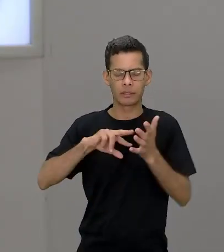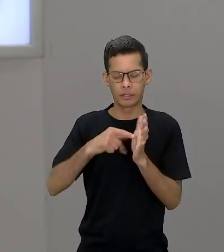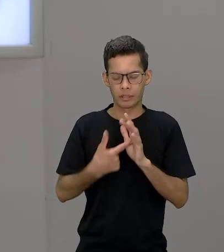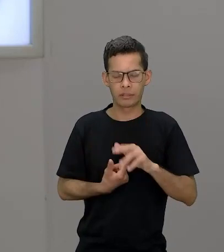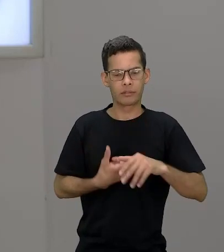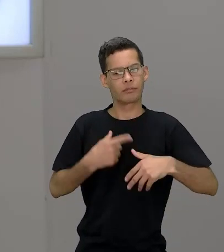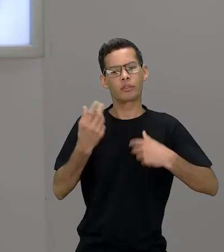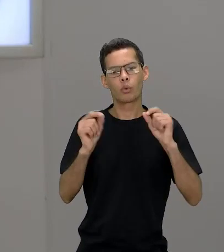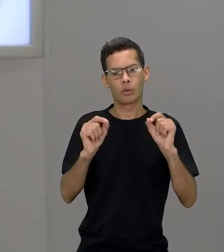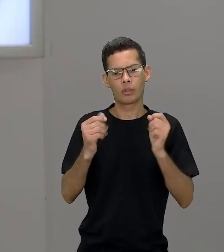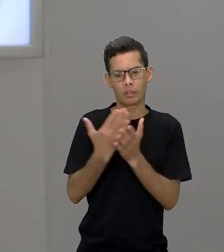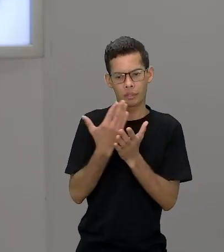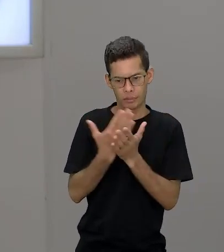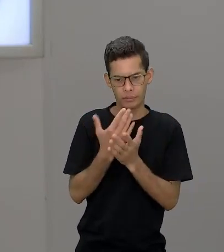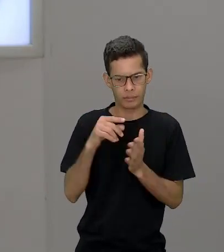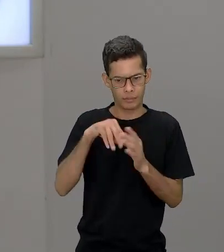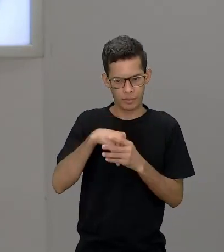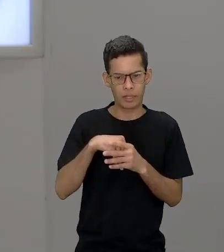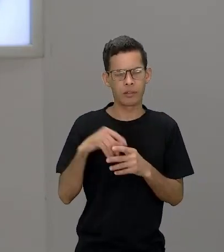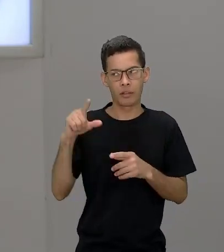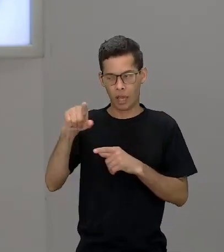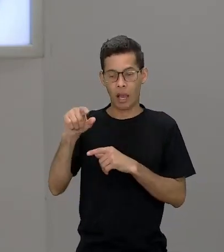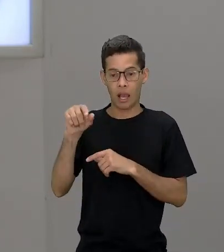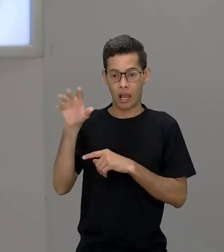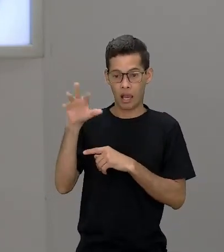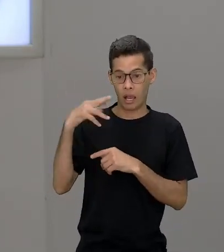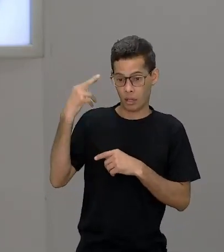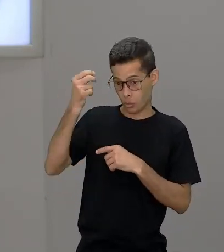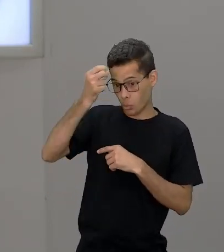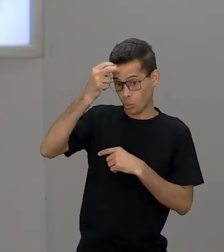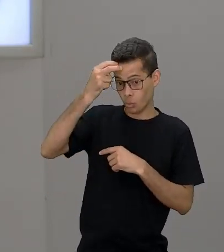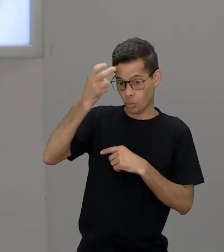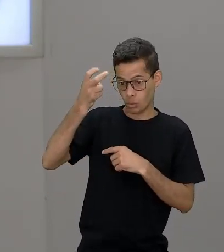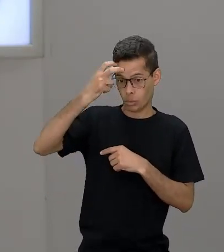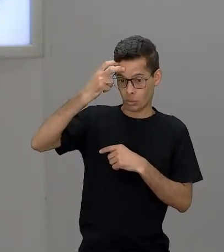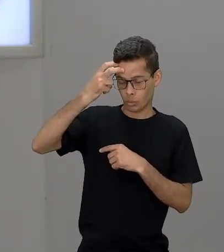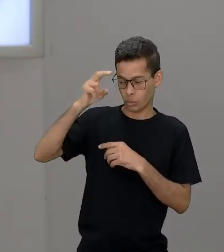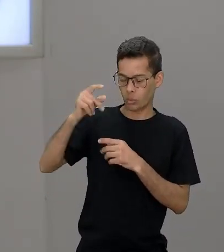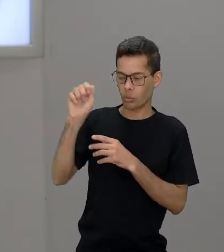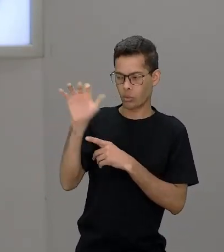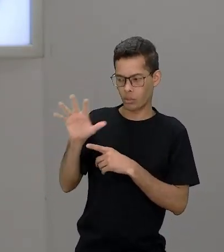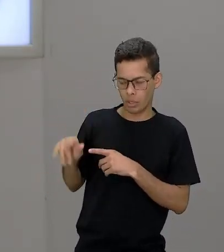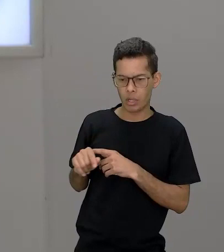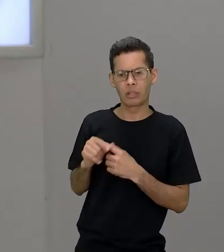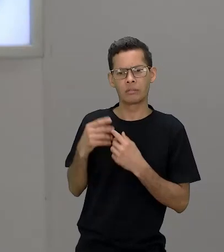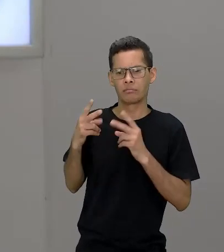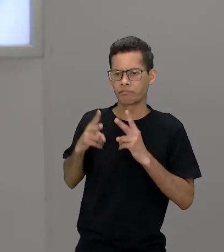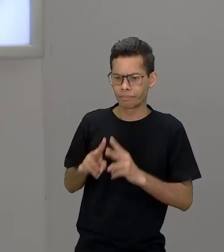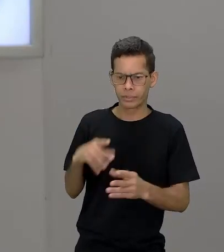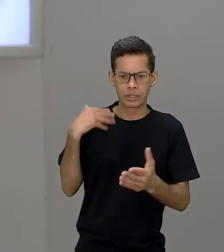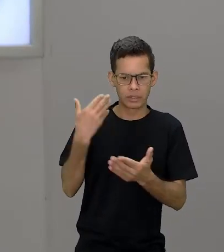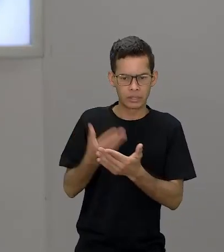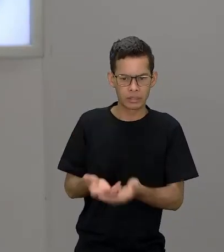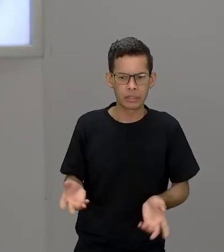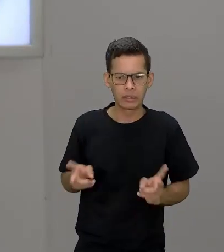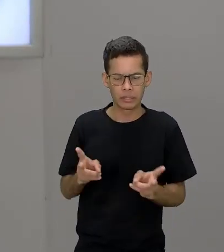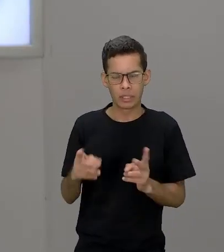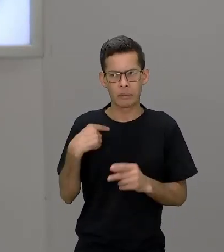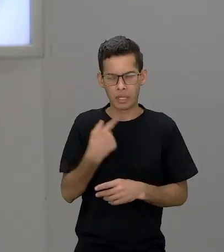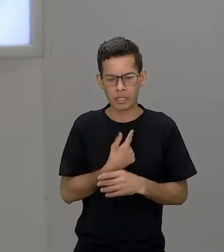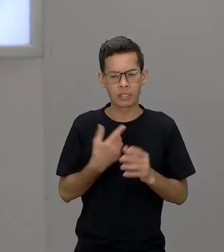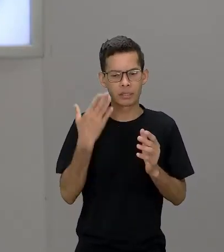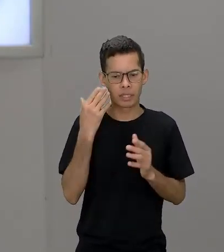cultura africana negra foi inviabilizada ela sempre existiu felizmente com a legislação estamos tentando